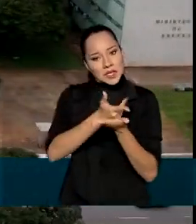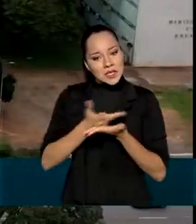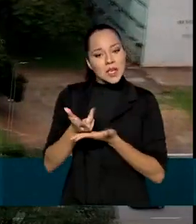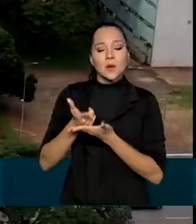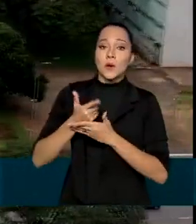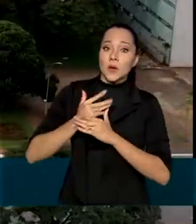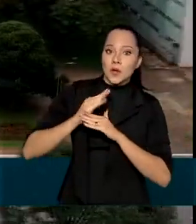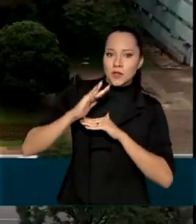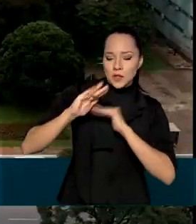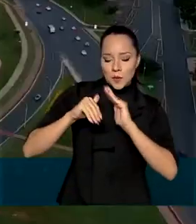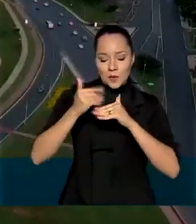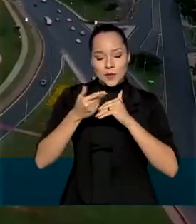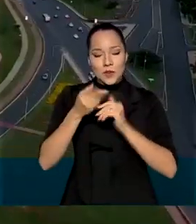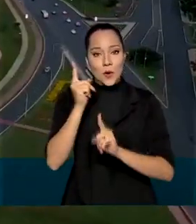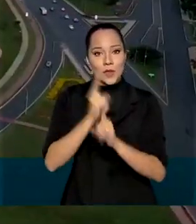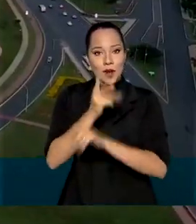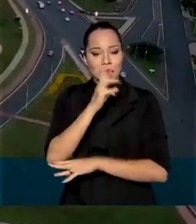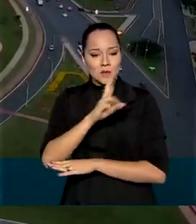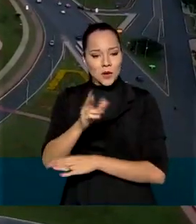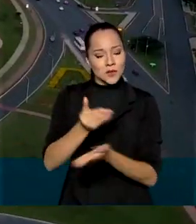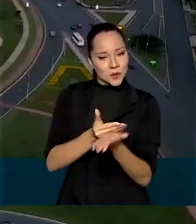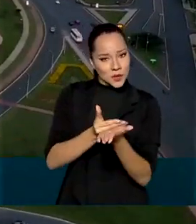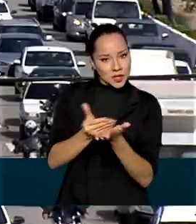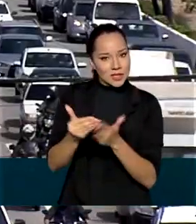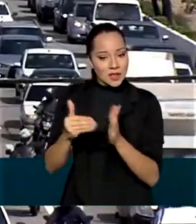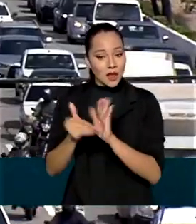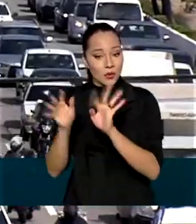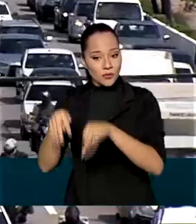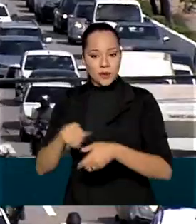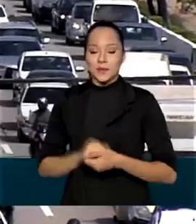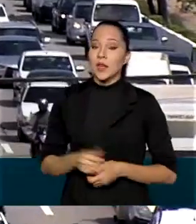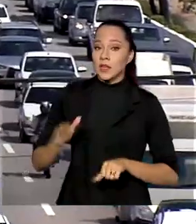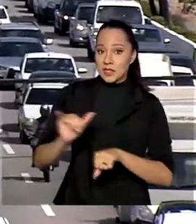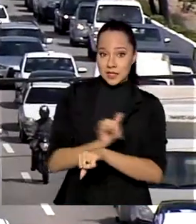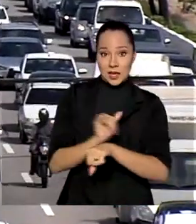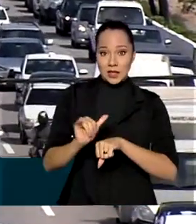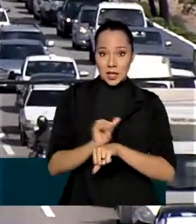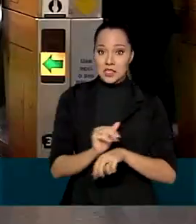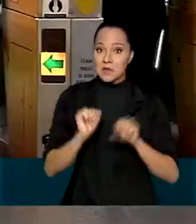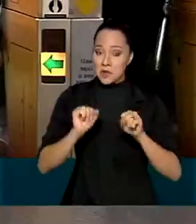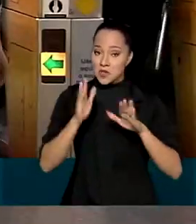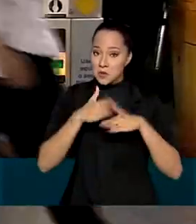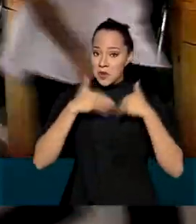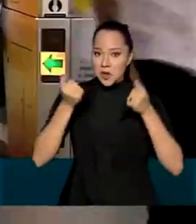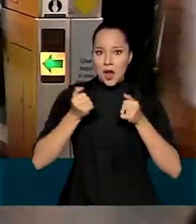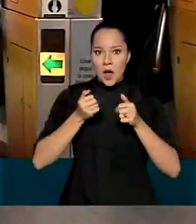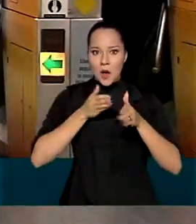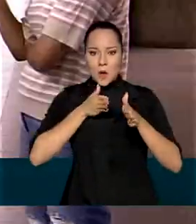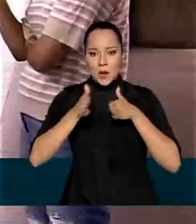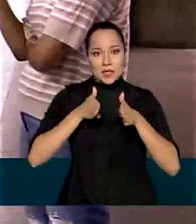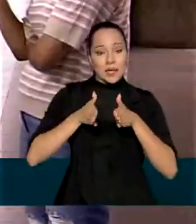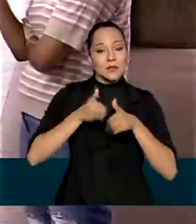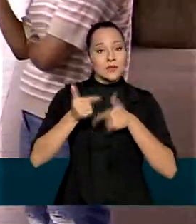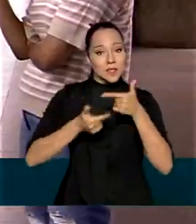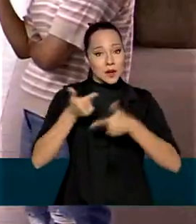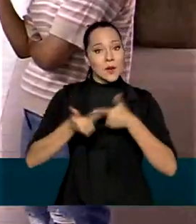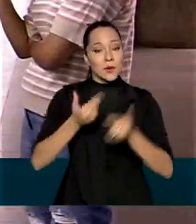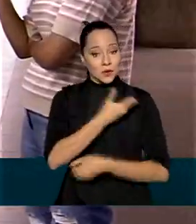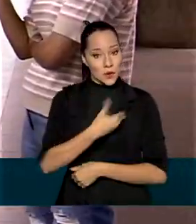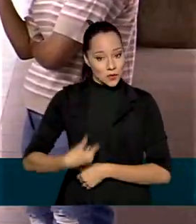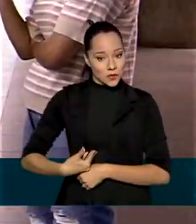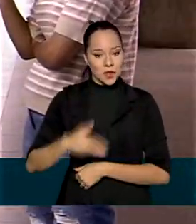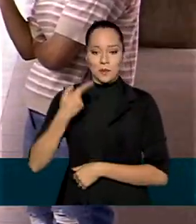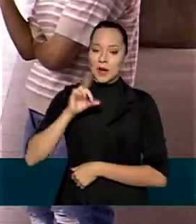desenvolvimento da solução do início ao fim de ações que possam melhorar o acesso de serviços do governo